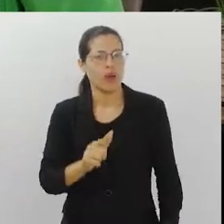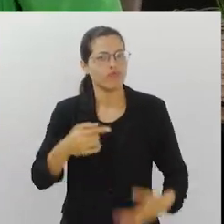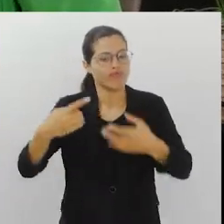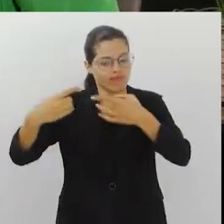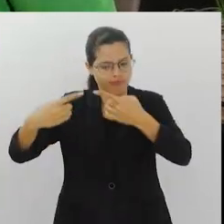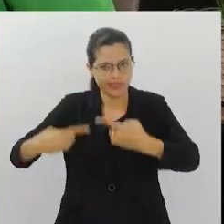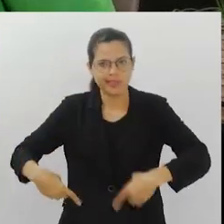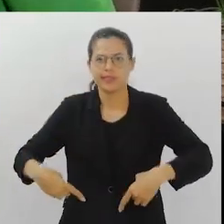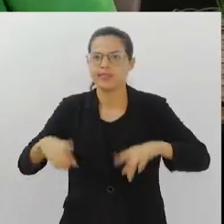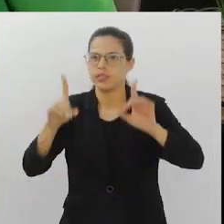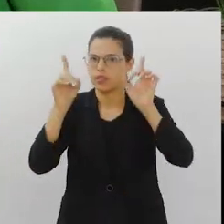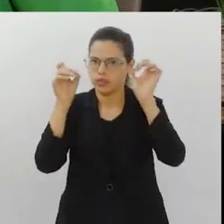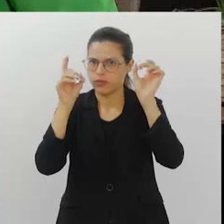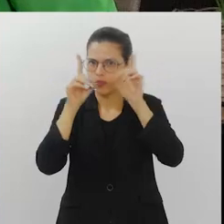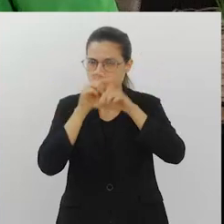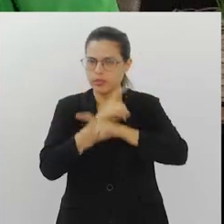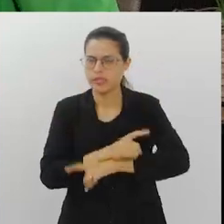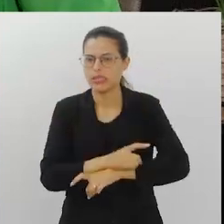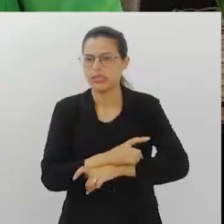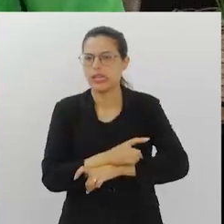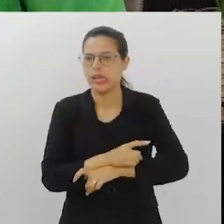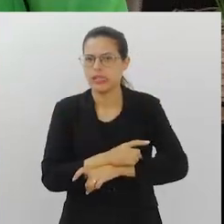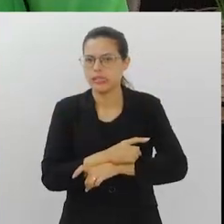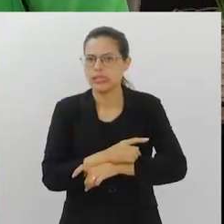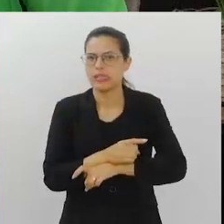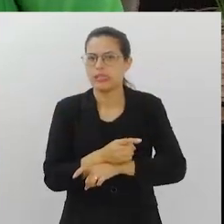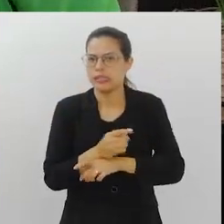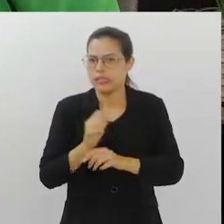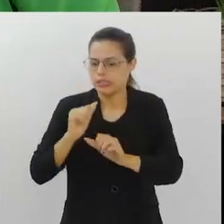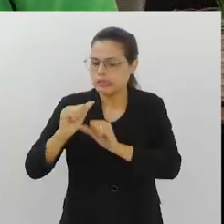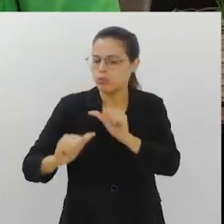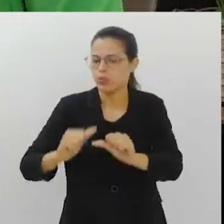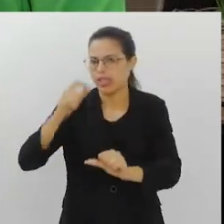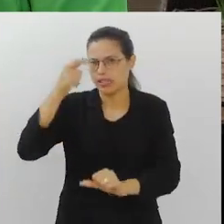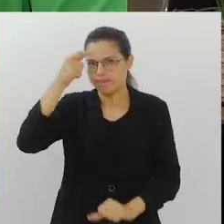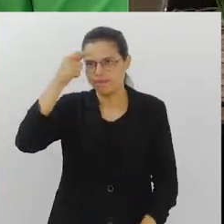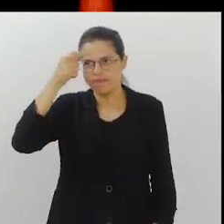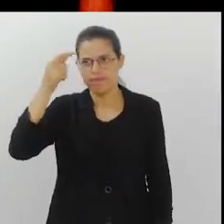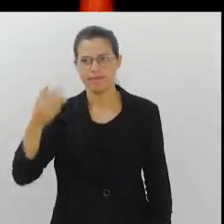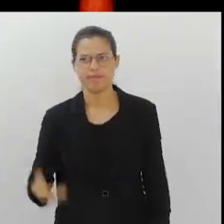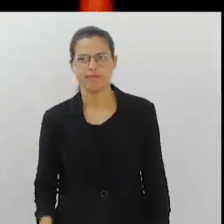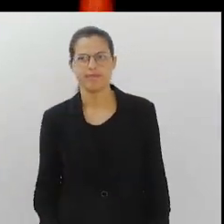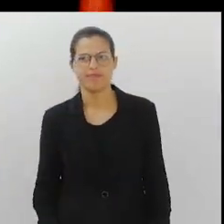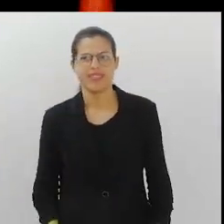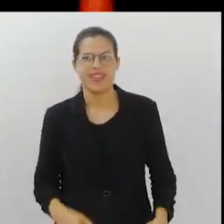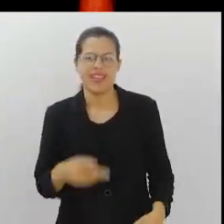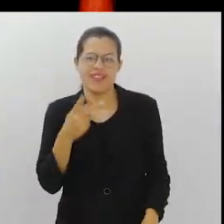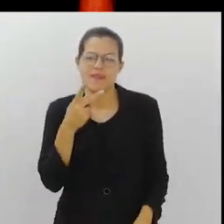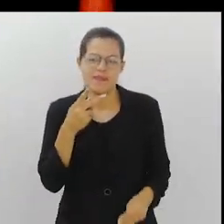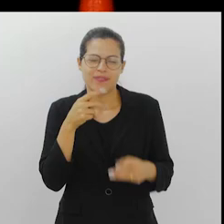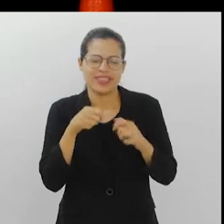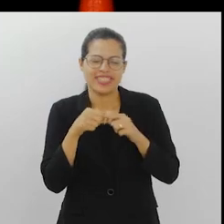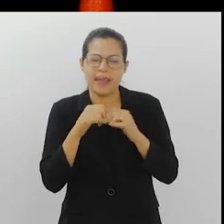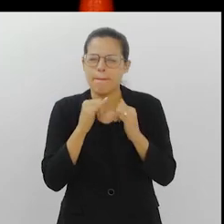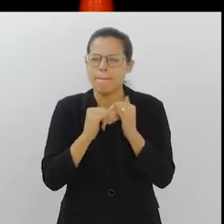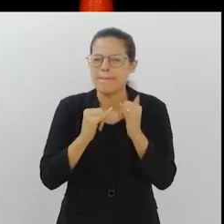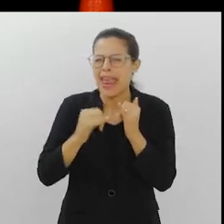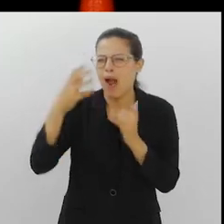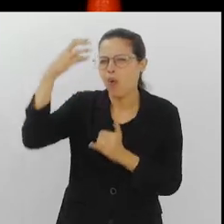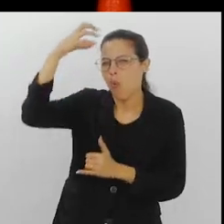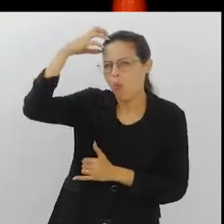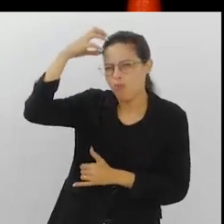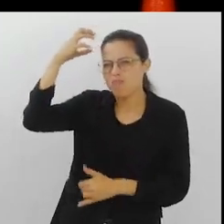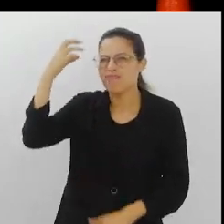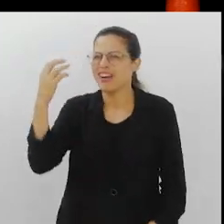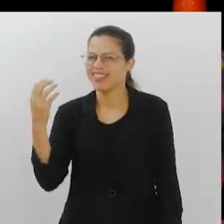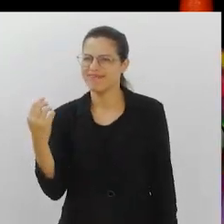um desafio imenso, uma dificuldade de rever todos esses conceitos. E aí eu vou fazer uma meia-culpa e te convido também